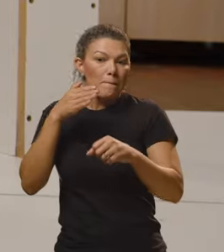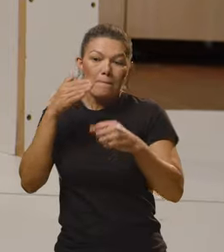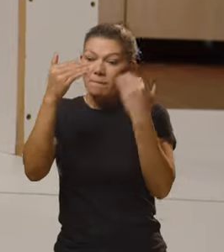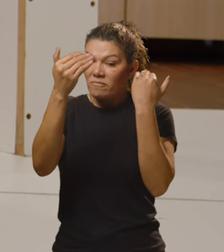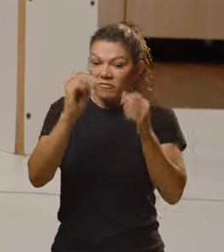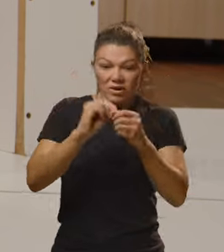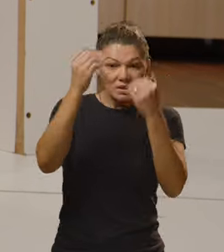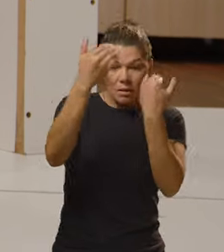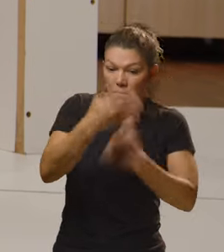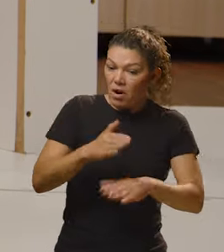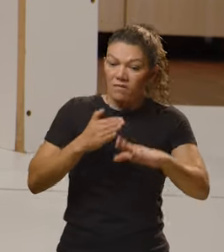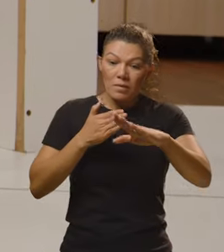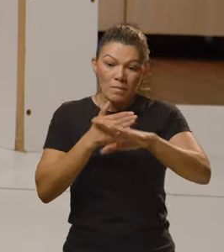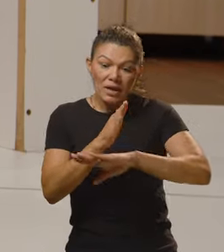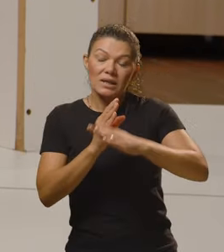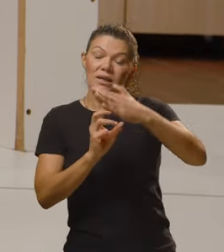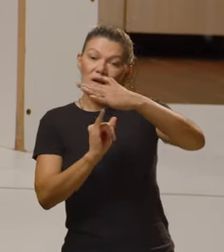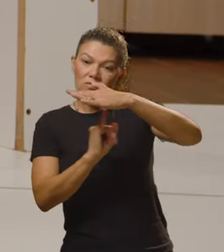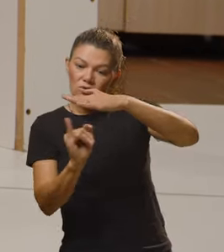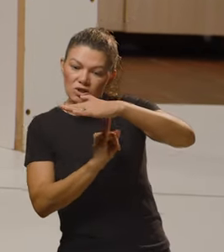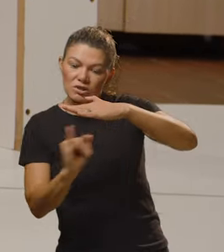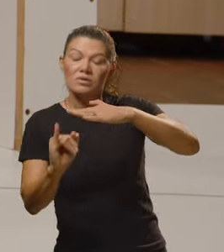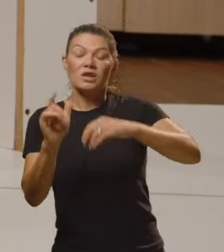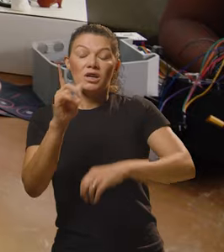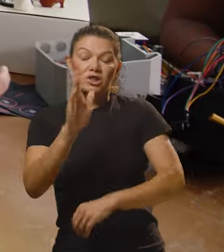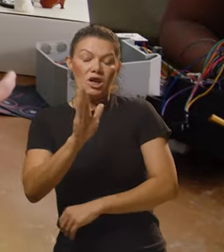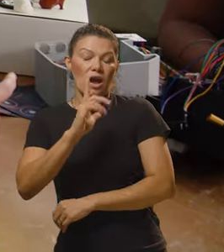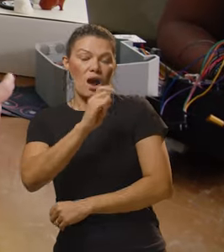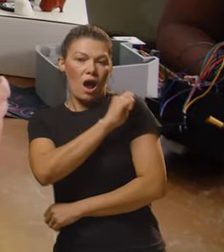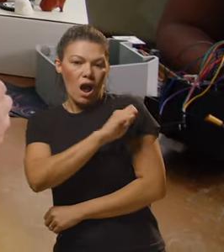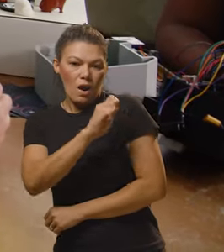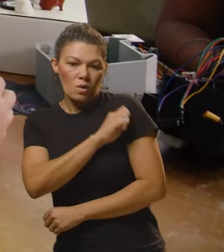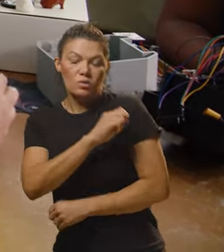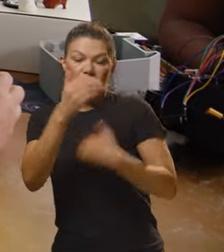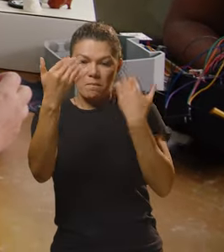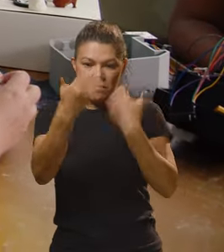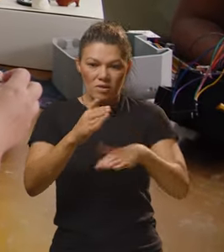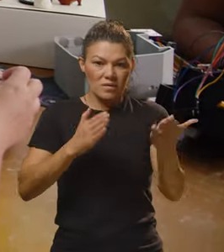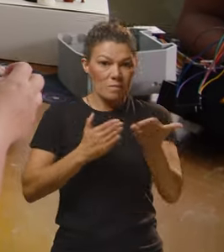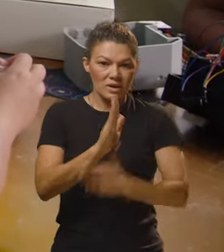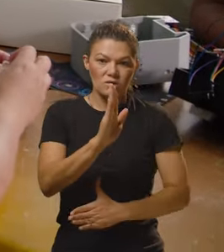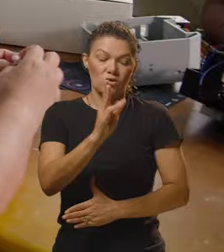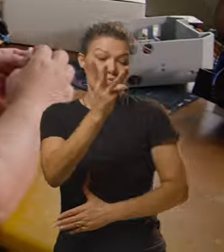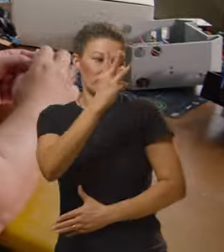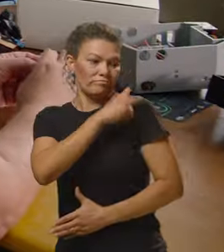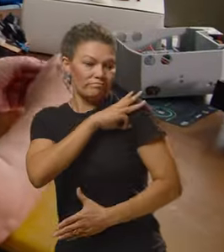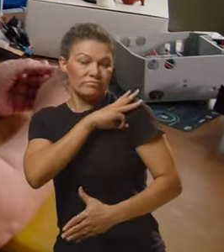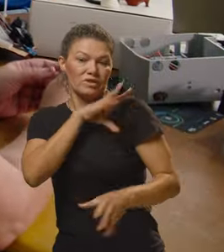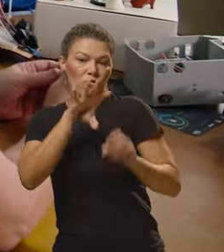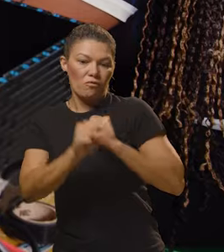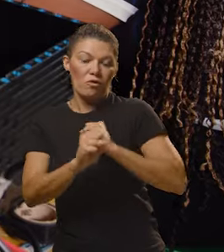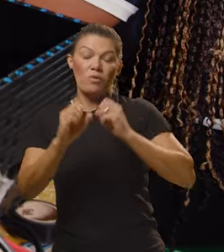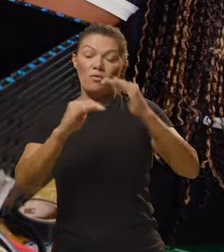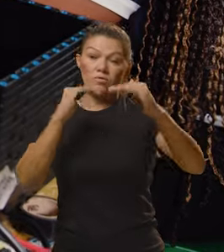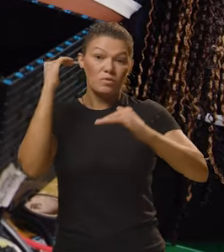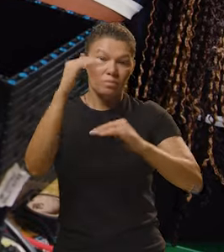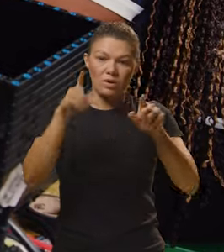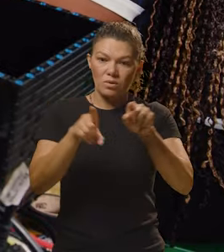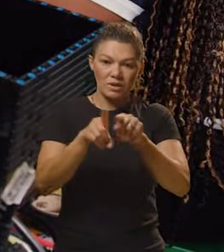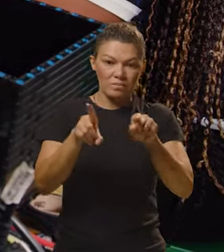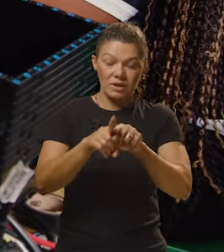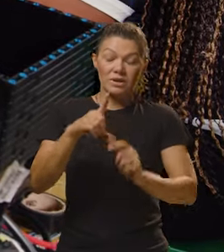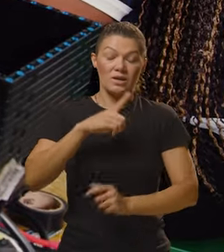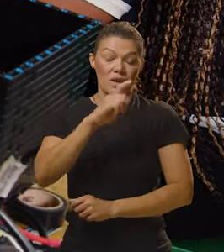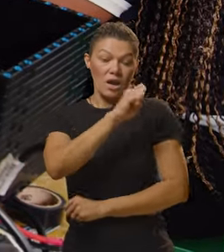processo seletivo para entrar no Instituto. Eu já tive aluno que prestou o processo seletivo, fez o ensino médio, fez a graduação,